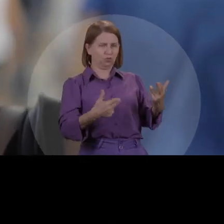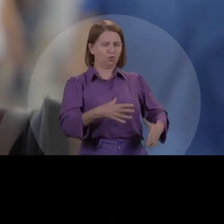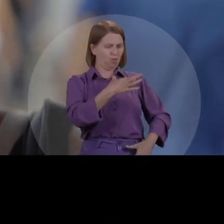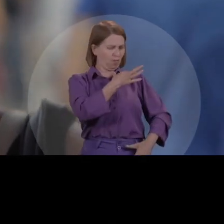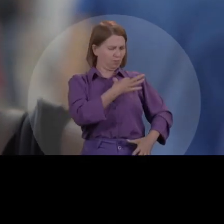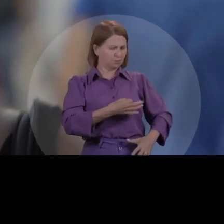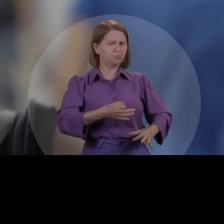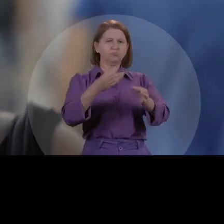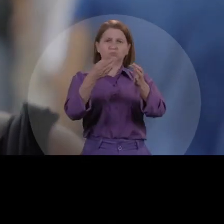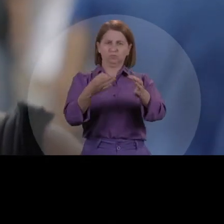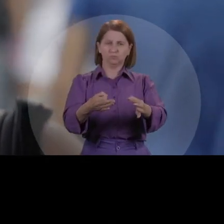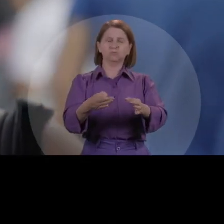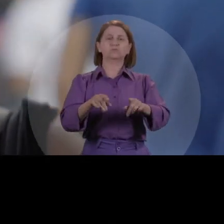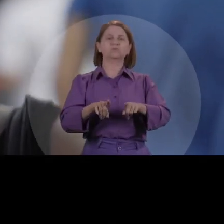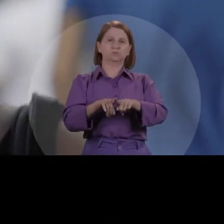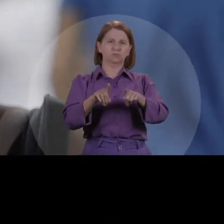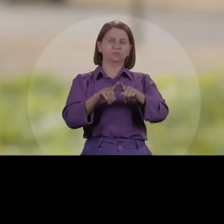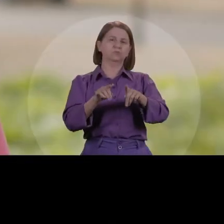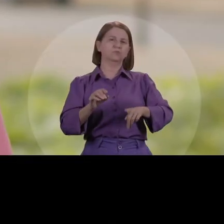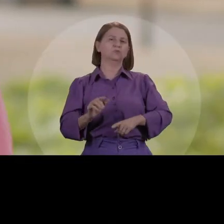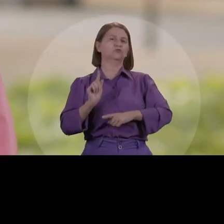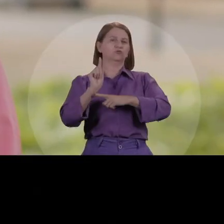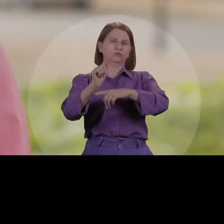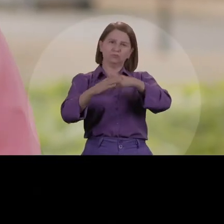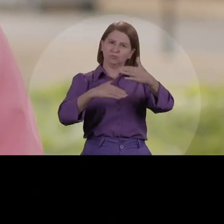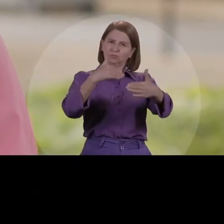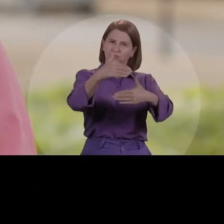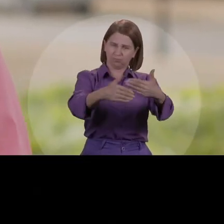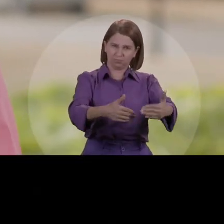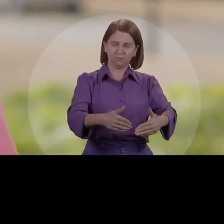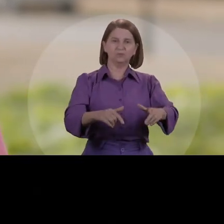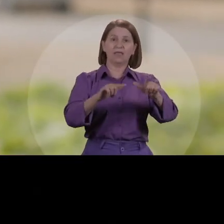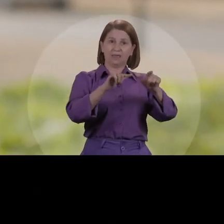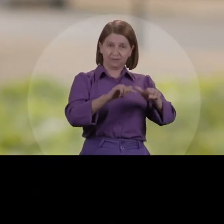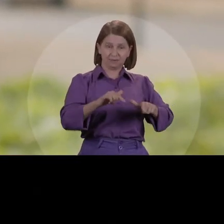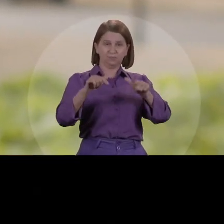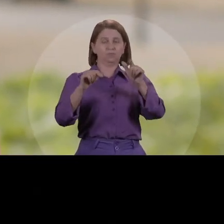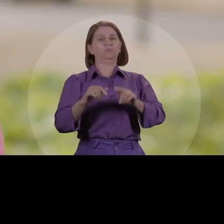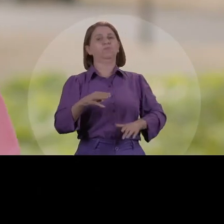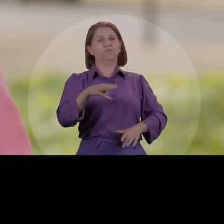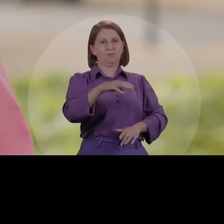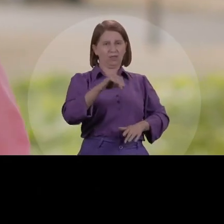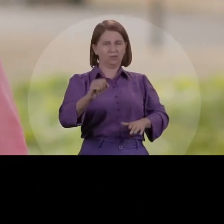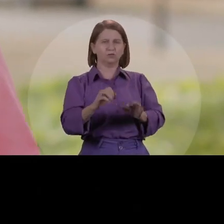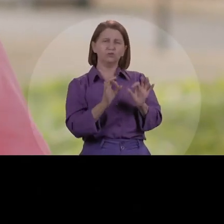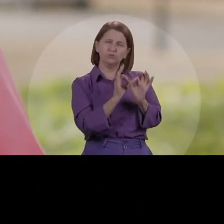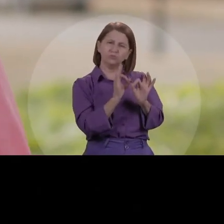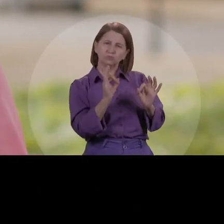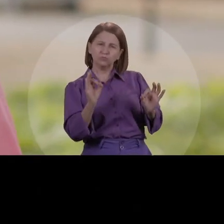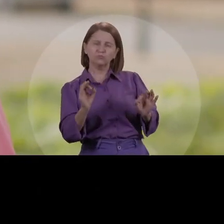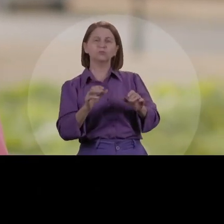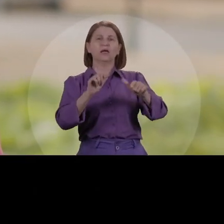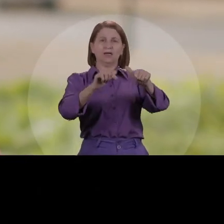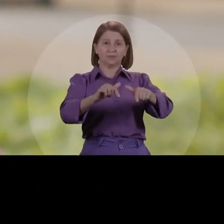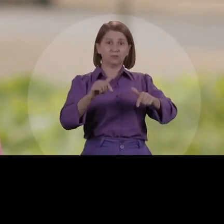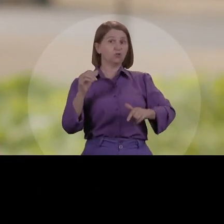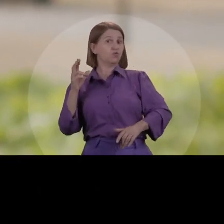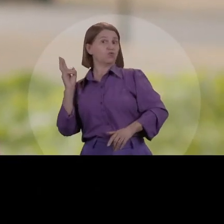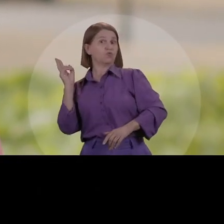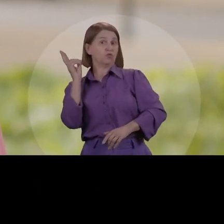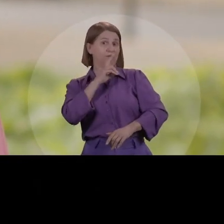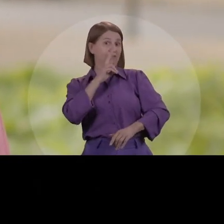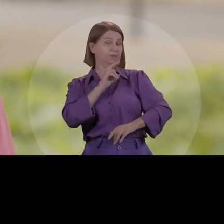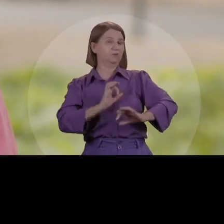honesta e que vai levar Goiânia para frente. Além de ações de médio e longo prazo, é preciso ações emergenciais,